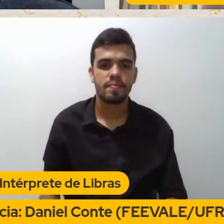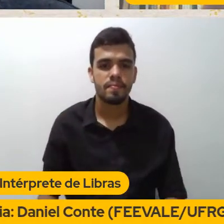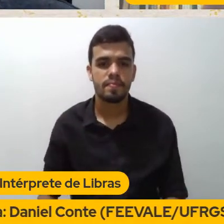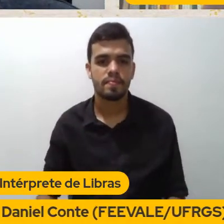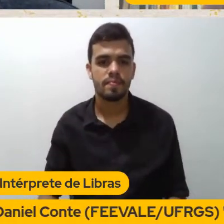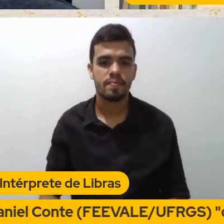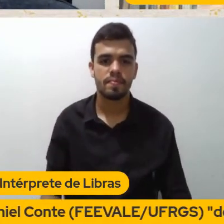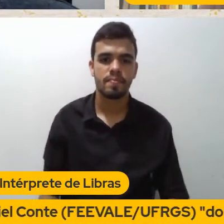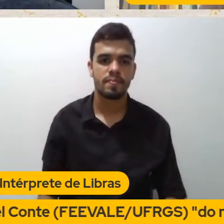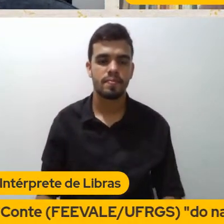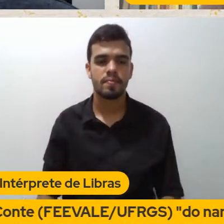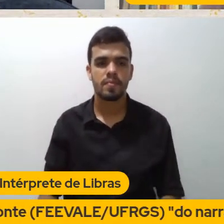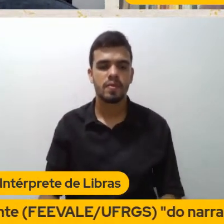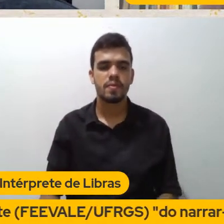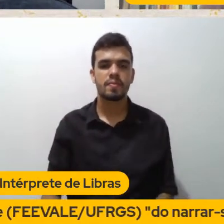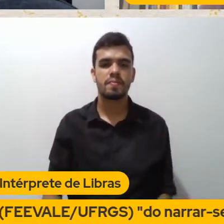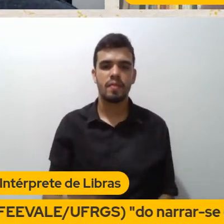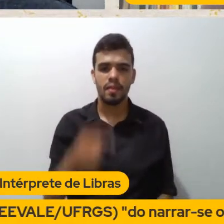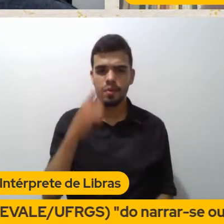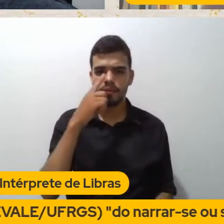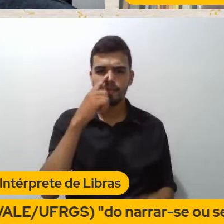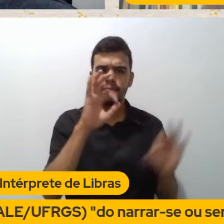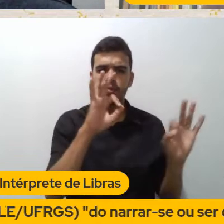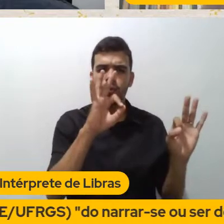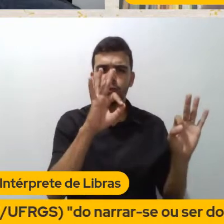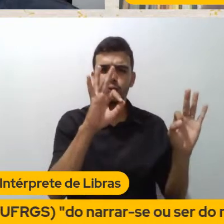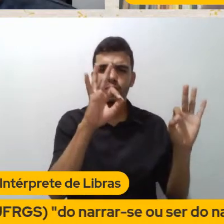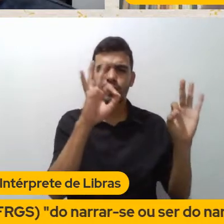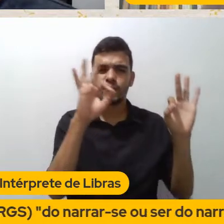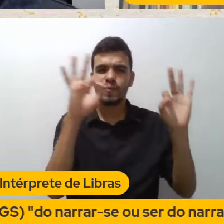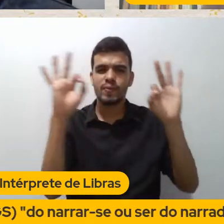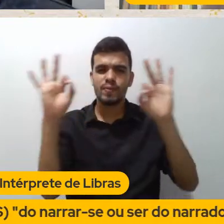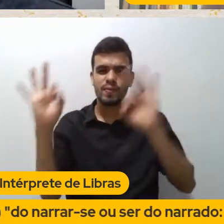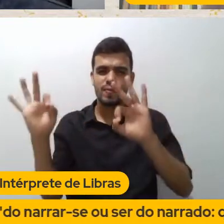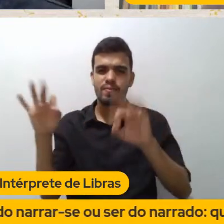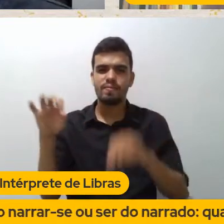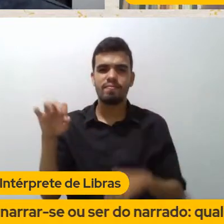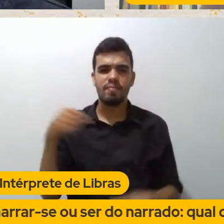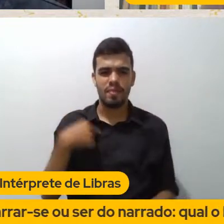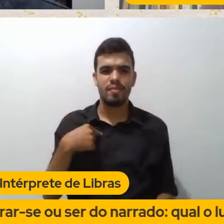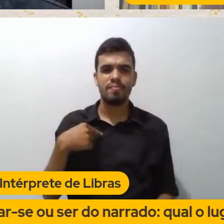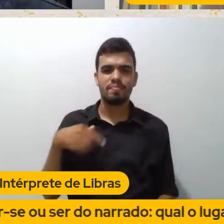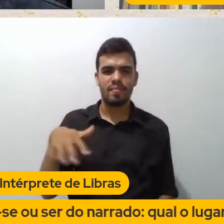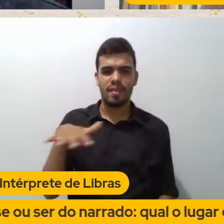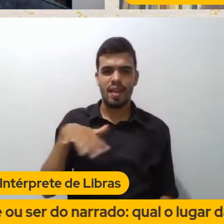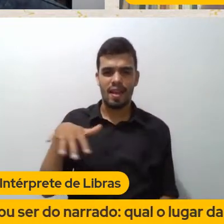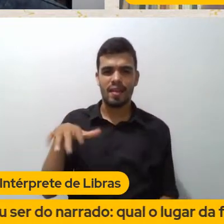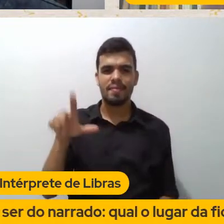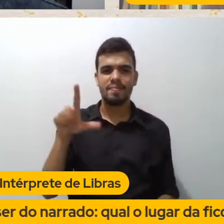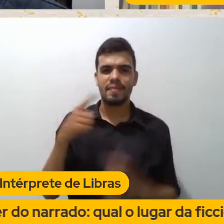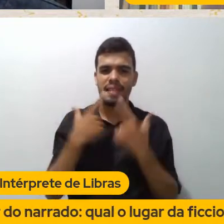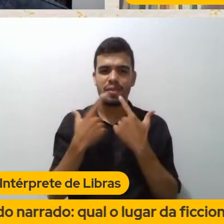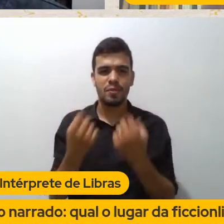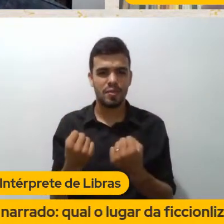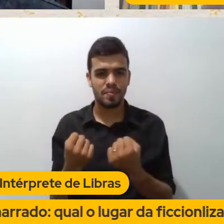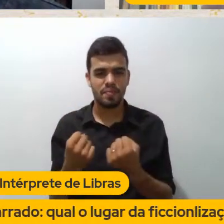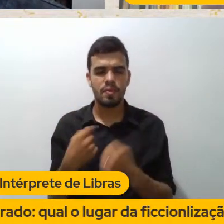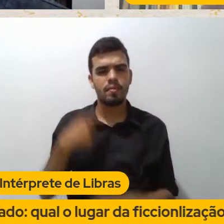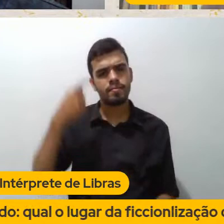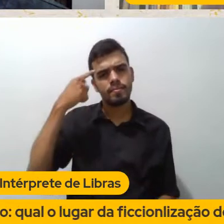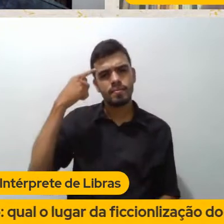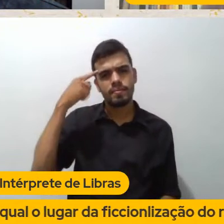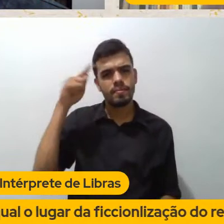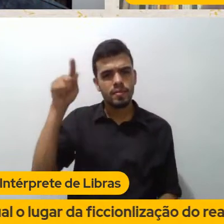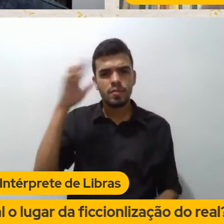um ouvinte Que é Linguista Fico pensando Nessa questão Da ficcionalização Do